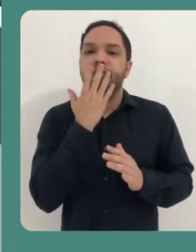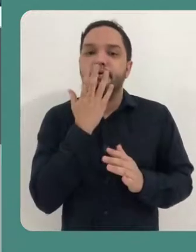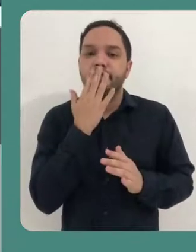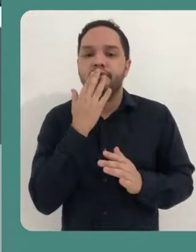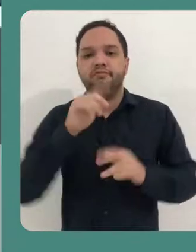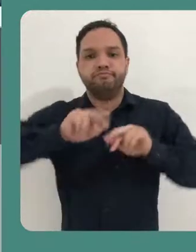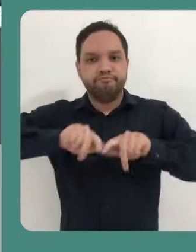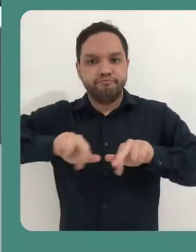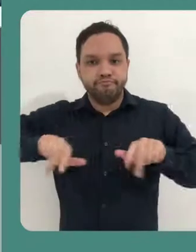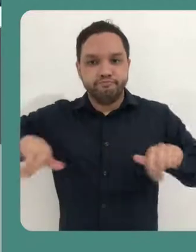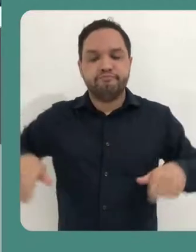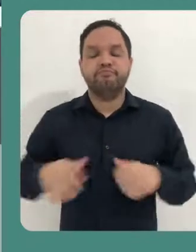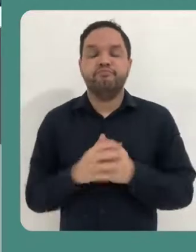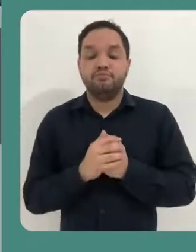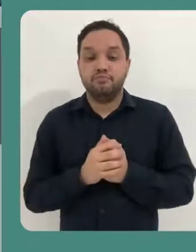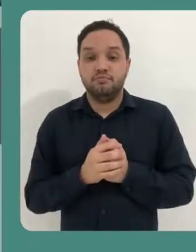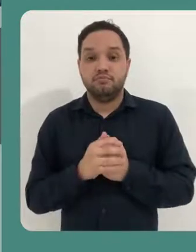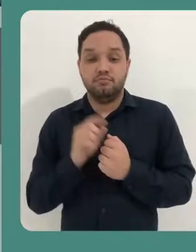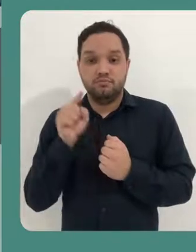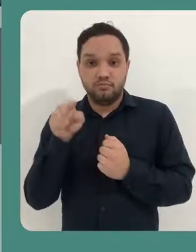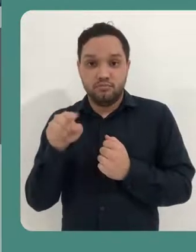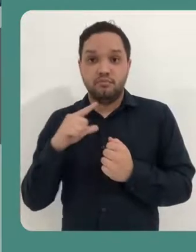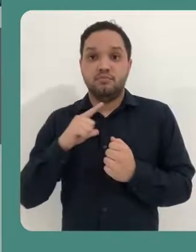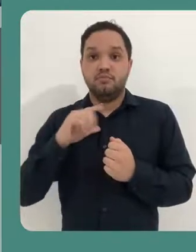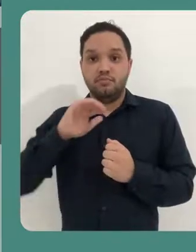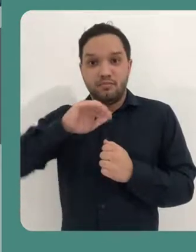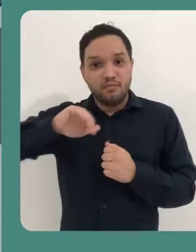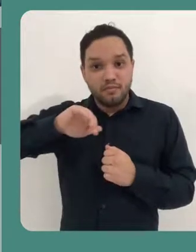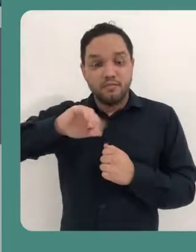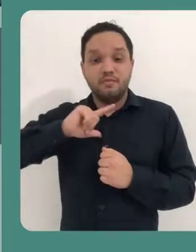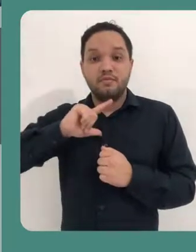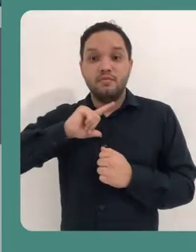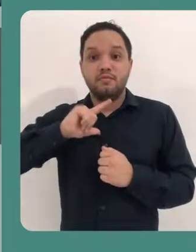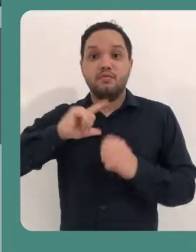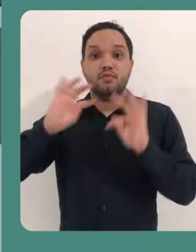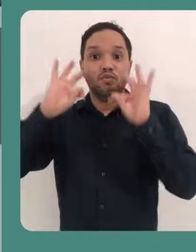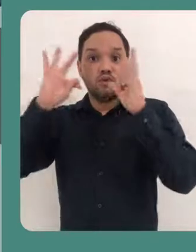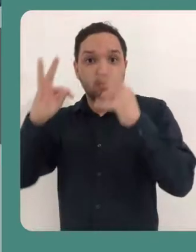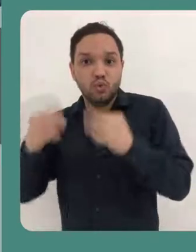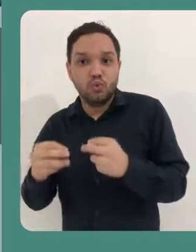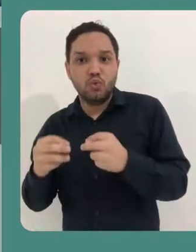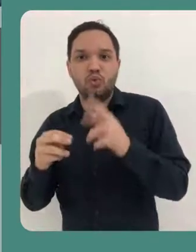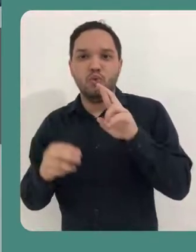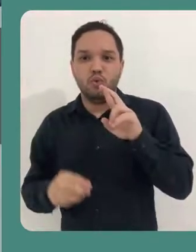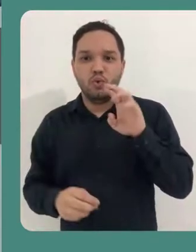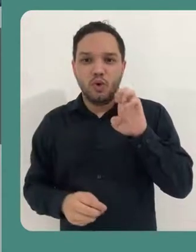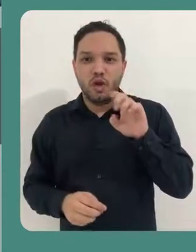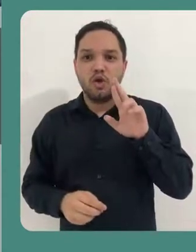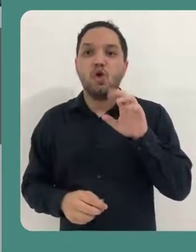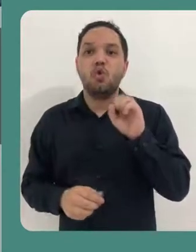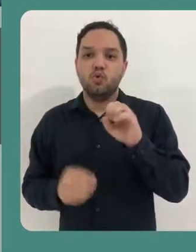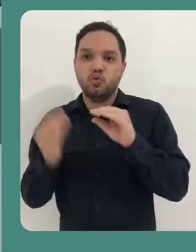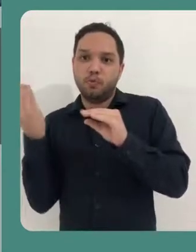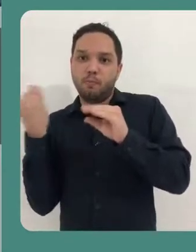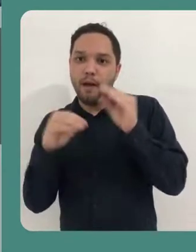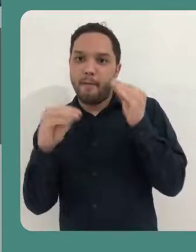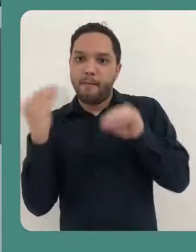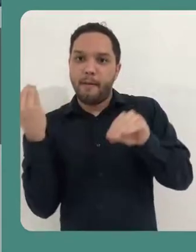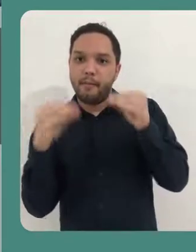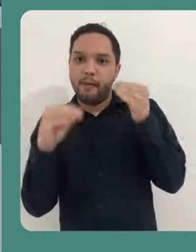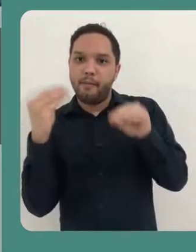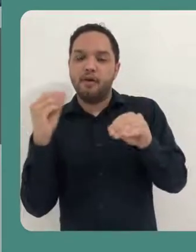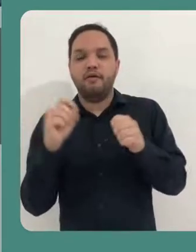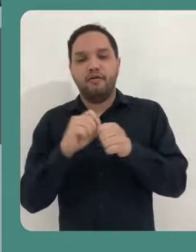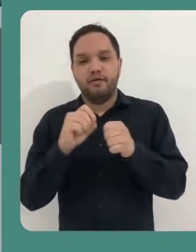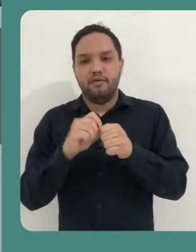edição do texto, das cores e assim por diante. E aqui no menu lateral eu tenho então todos os recursos que